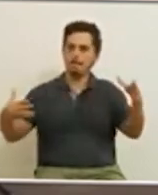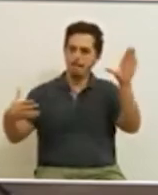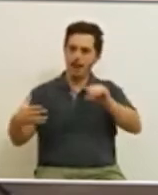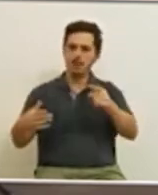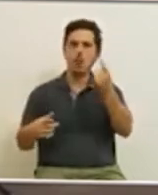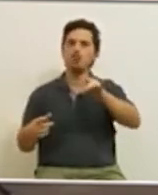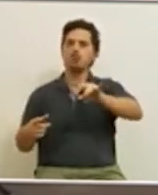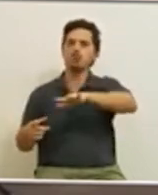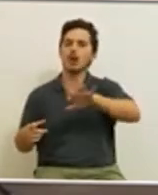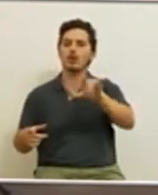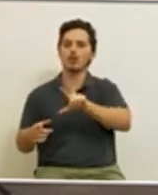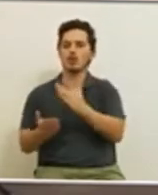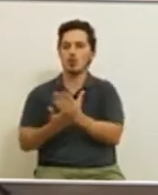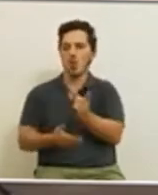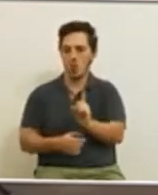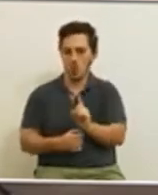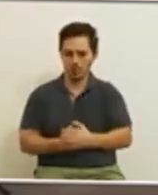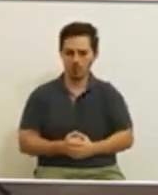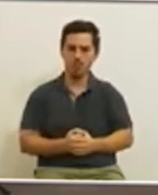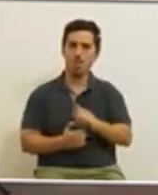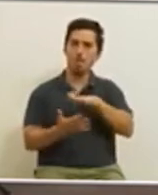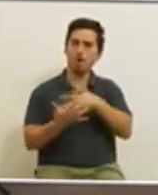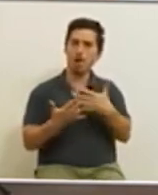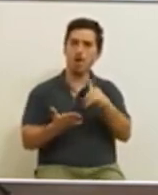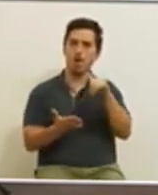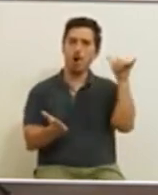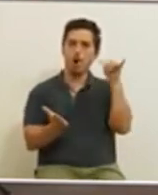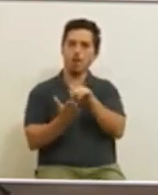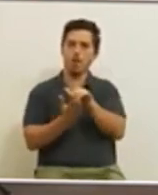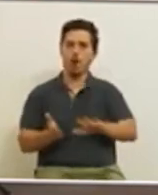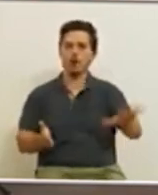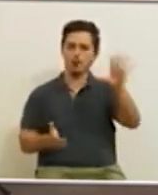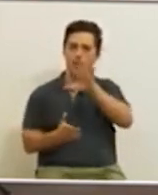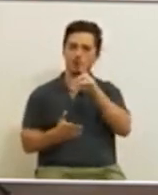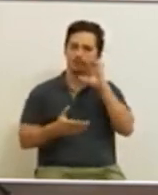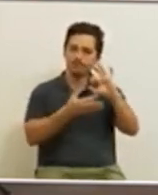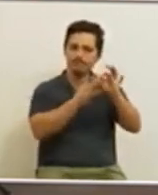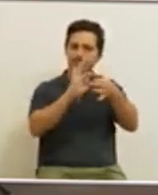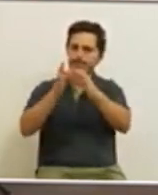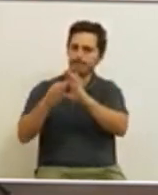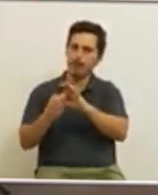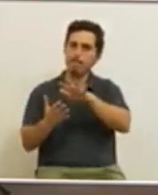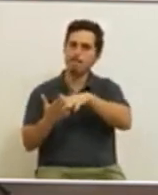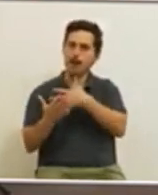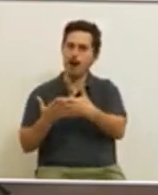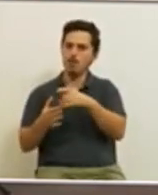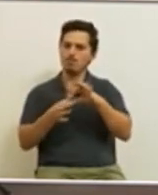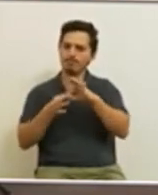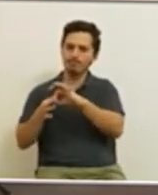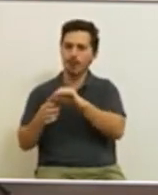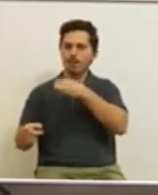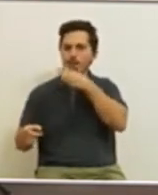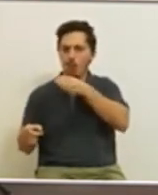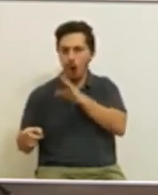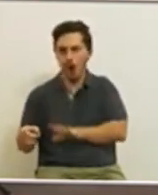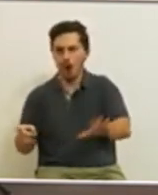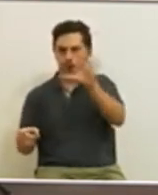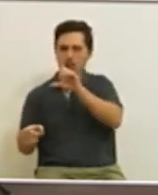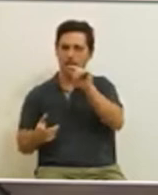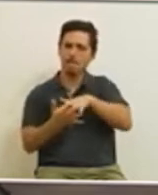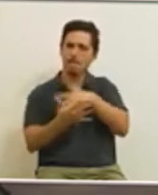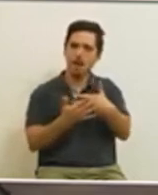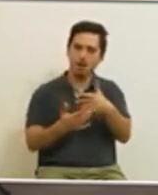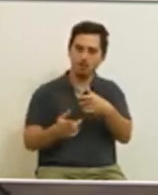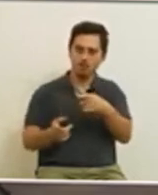uma região nudes dois do país. Um plano aeroportuário nacional integrado e articulado com o plano ferroviário nacional e com o plano